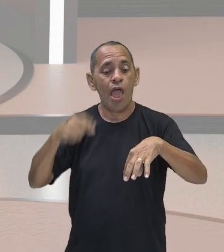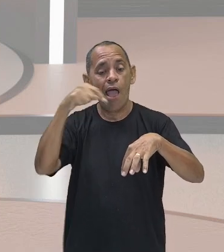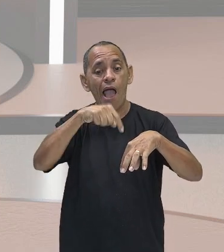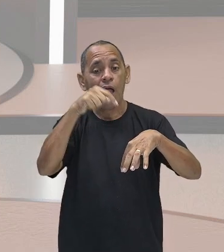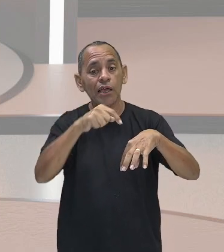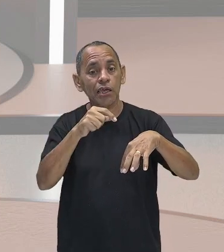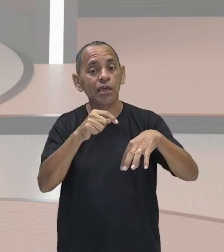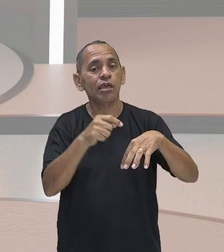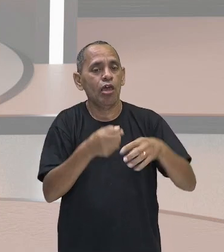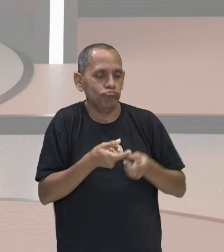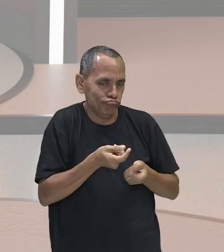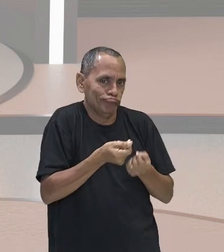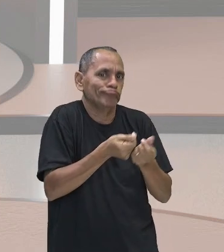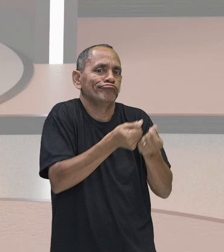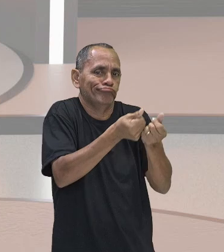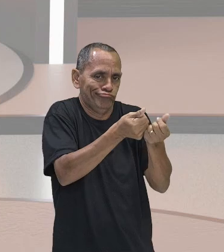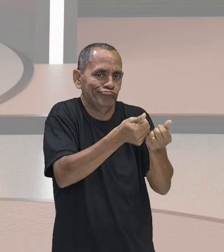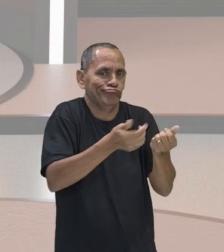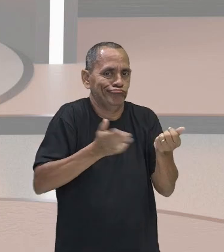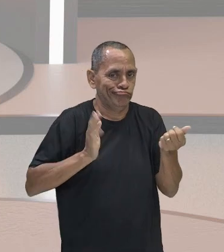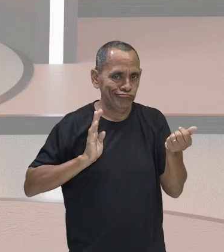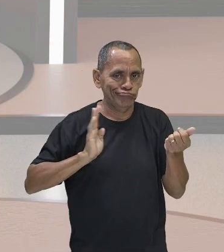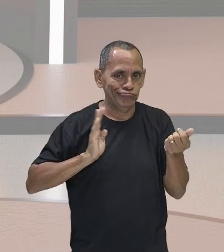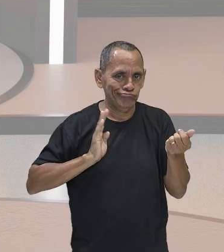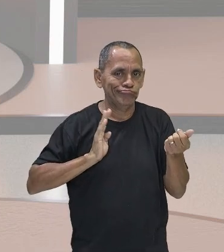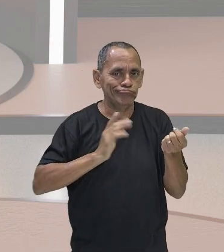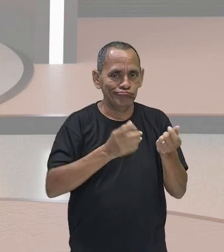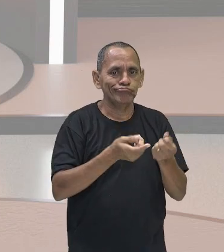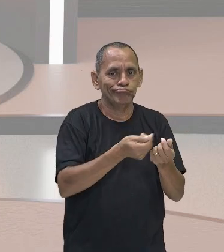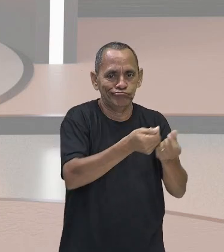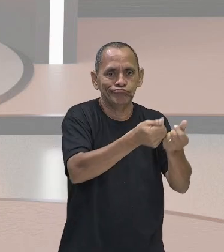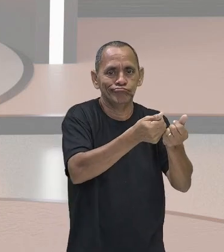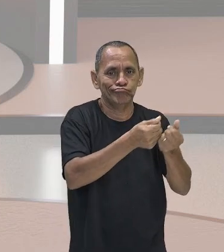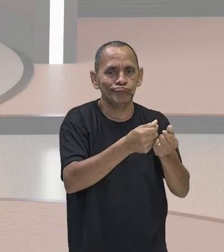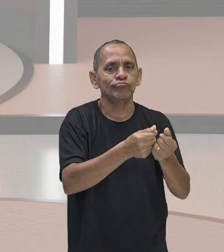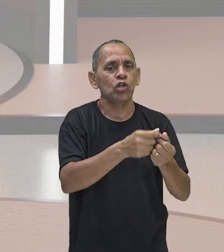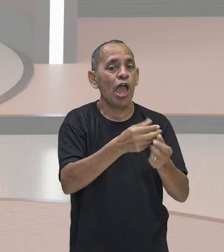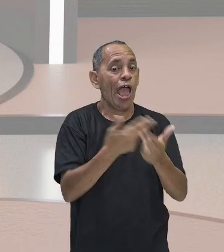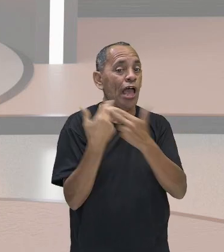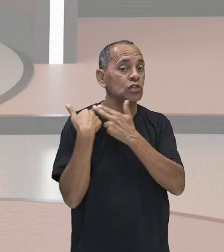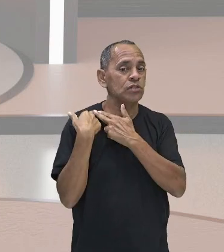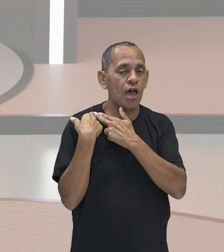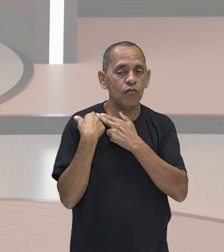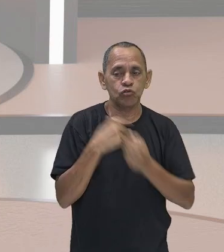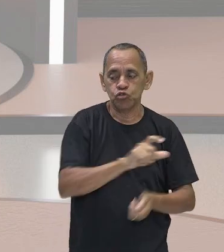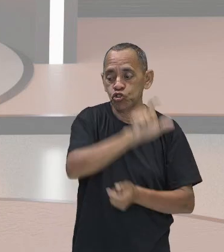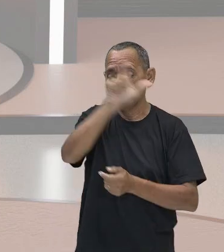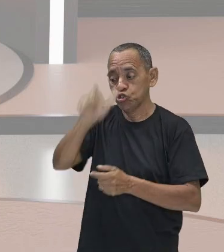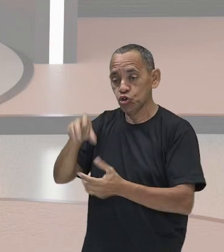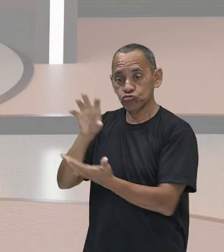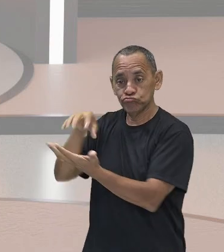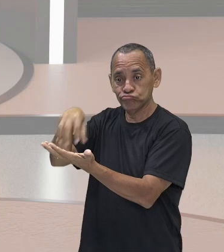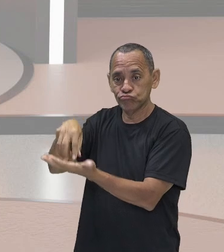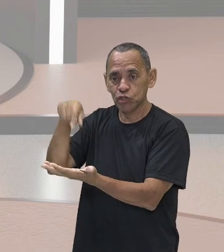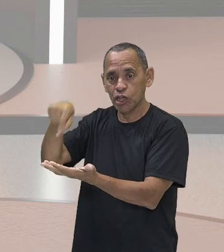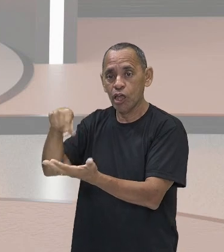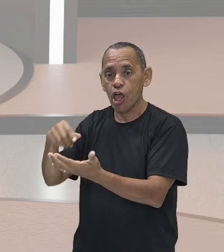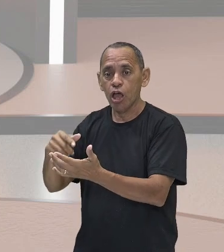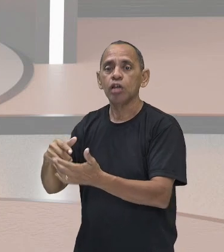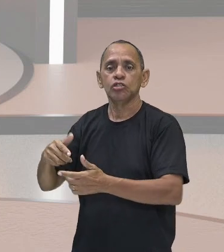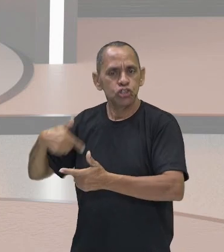que é dona do meio de produção e, de outro lado, a gente tem o proletariado ou o